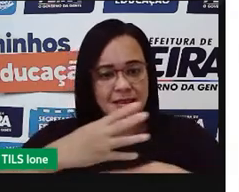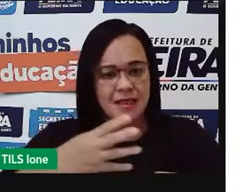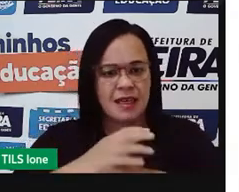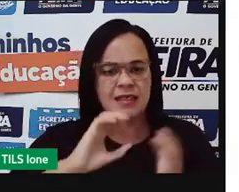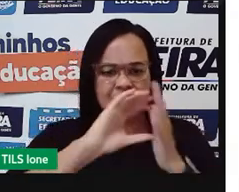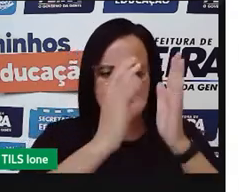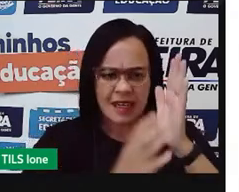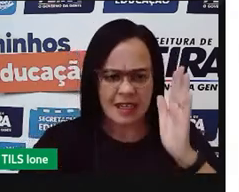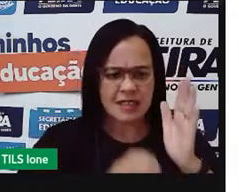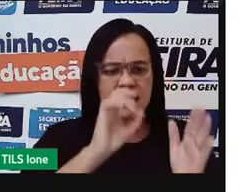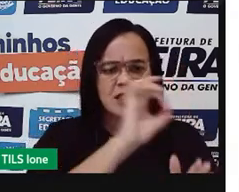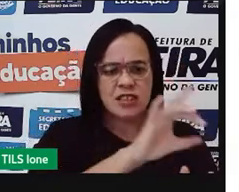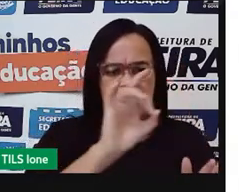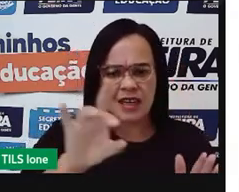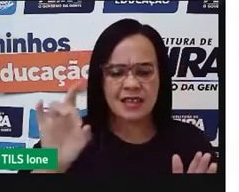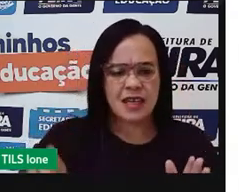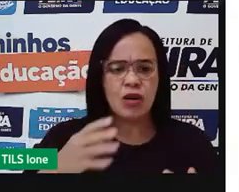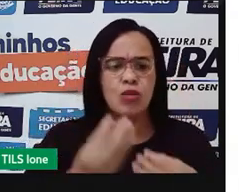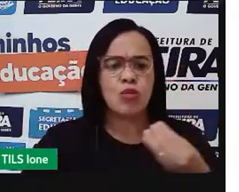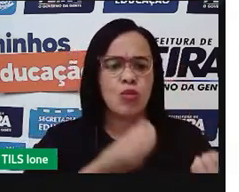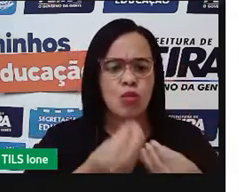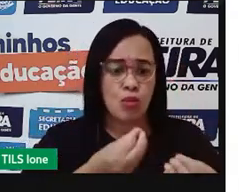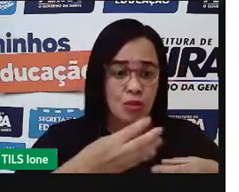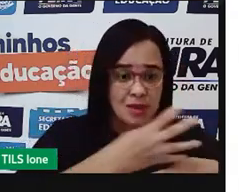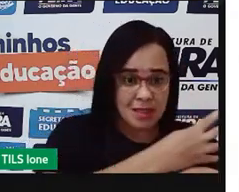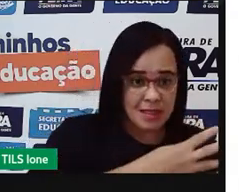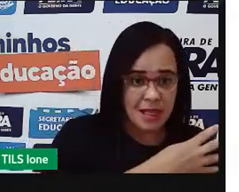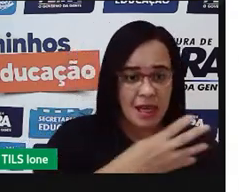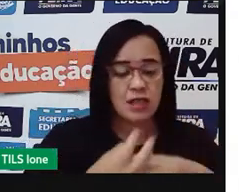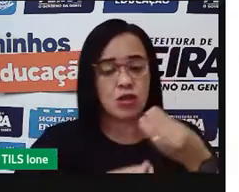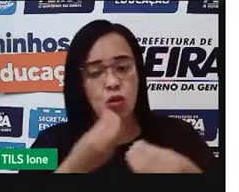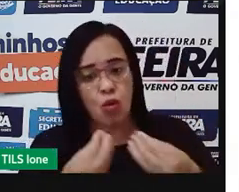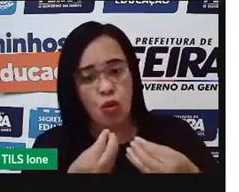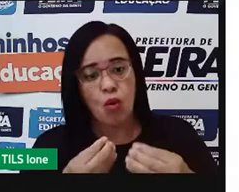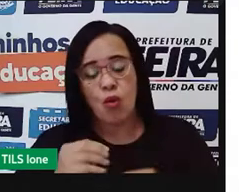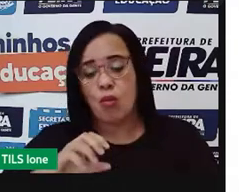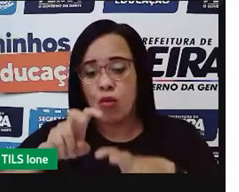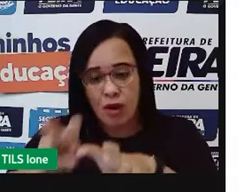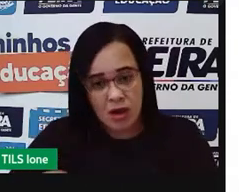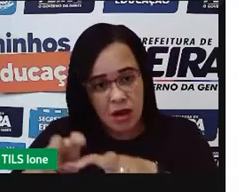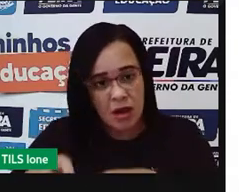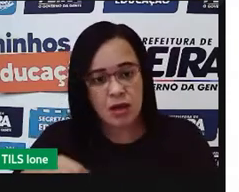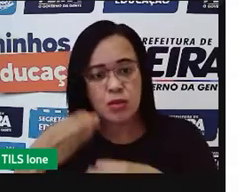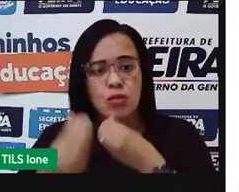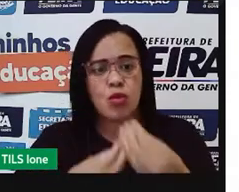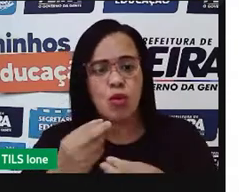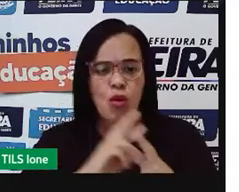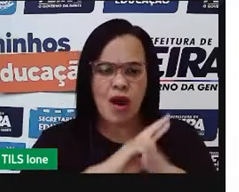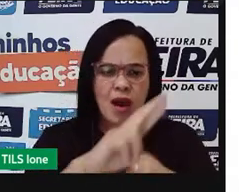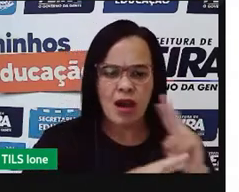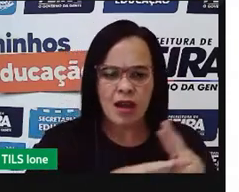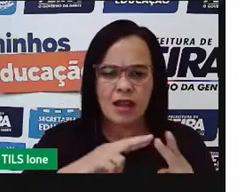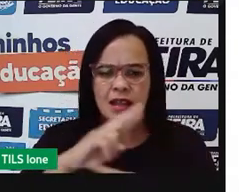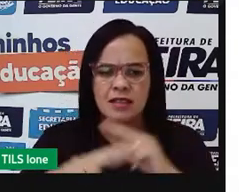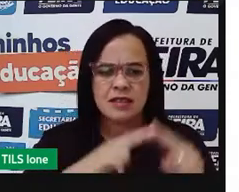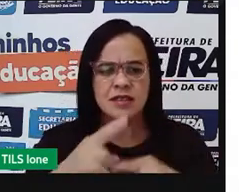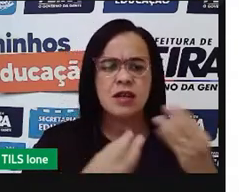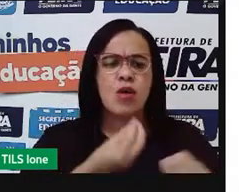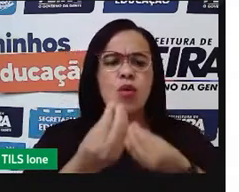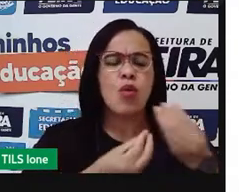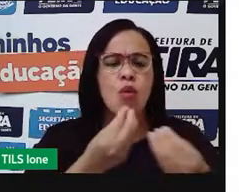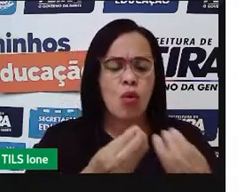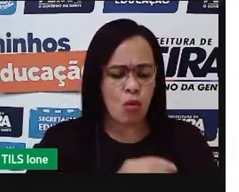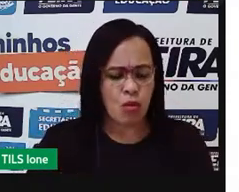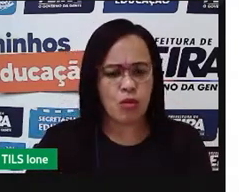características do campo, as características da cidade, qual a relação entre um e outro, será que um consegue sobreviver e vem o